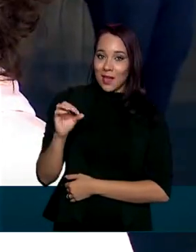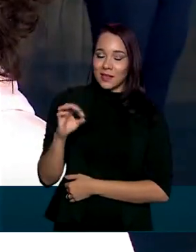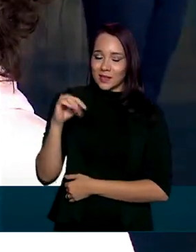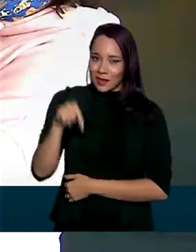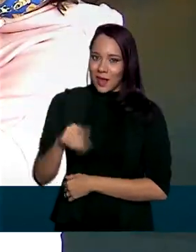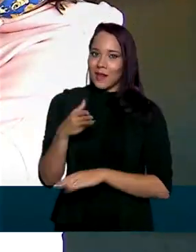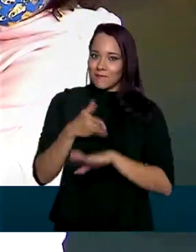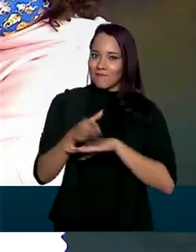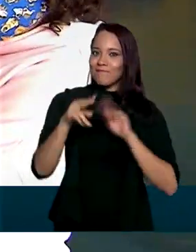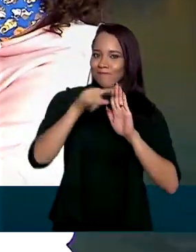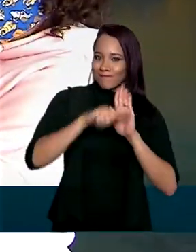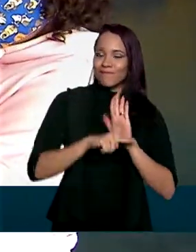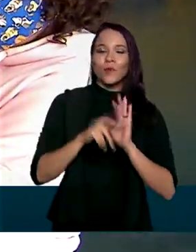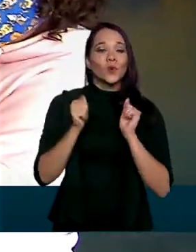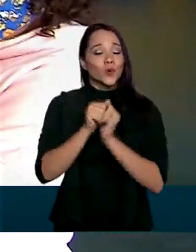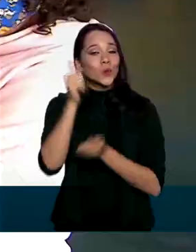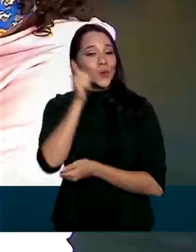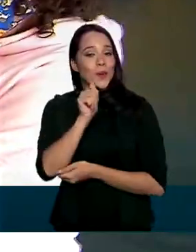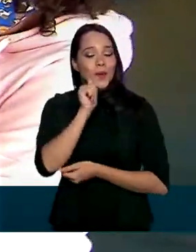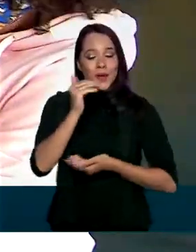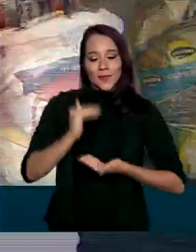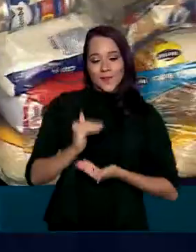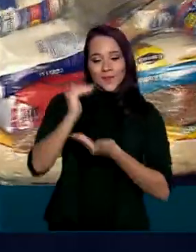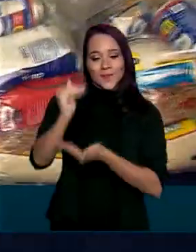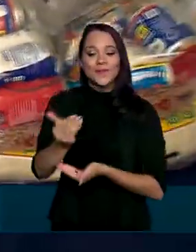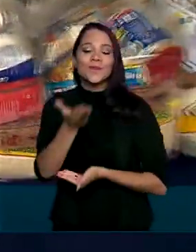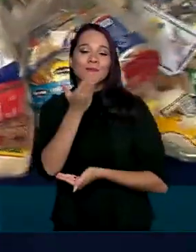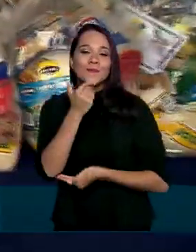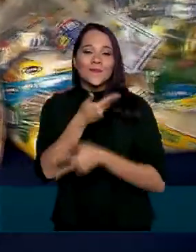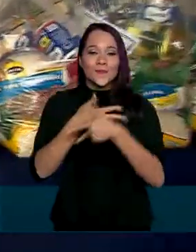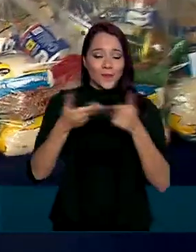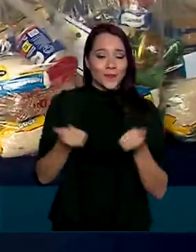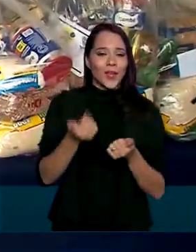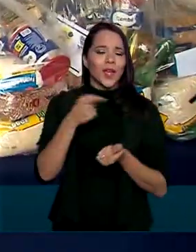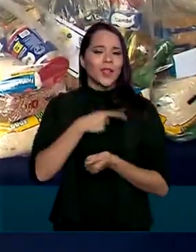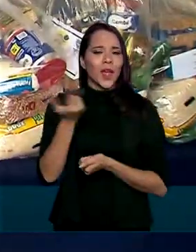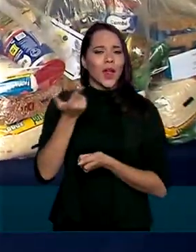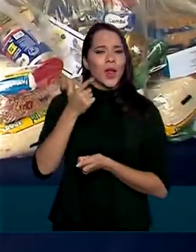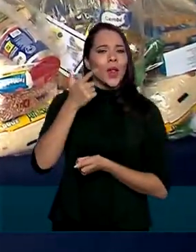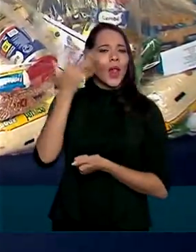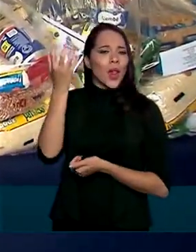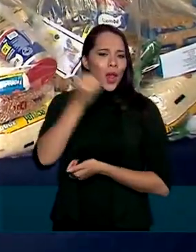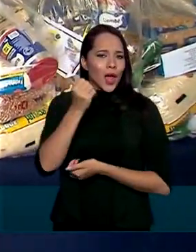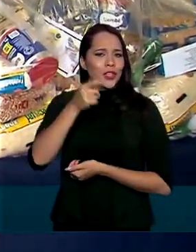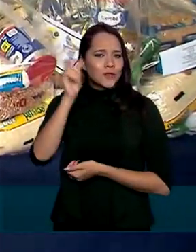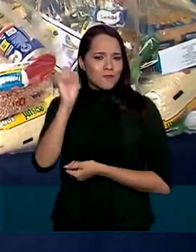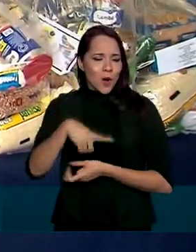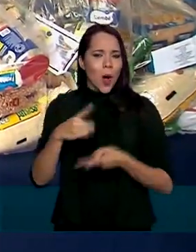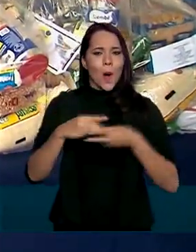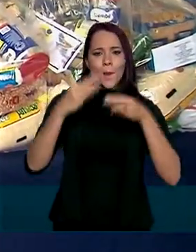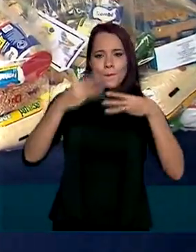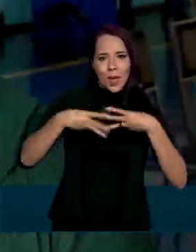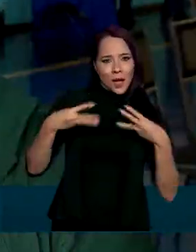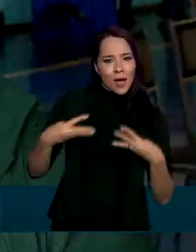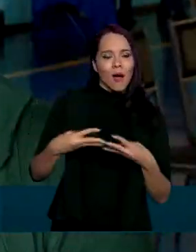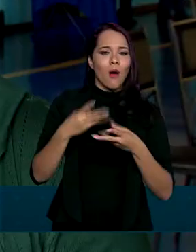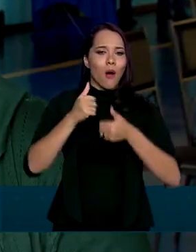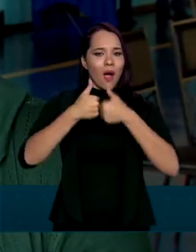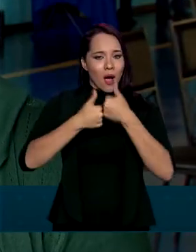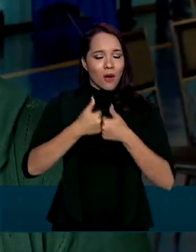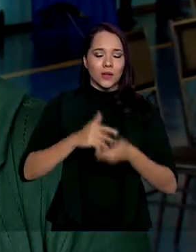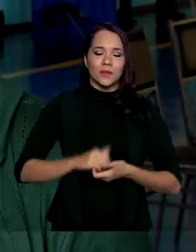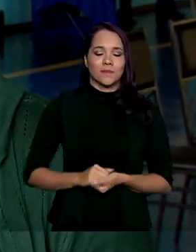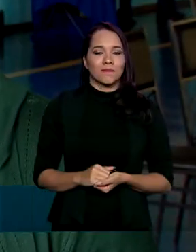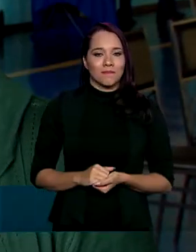Esporte, foi com a mãe receber a cesta básica, que tem produtos como leite em pó, feijão, macarrão e arroz. Acho que toda a